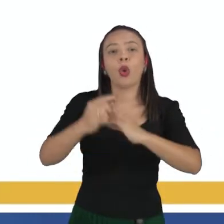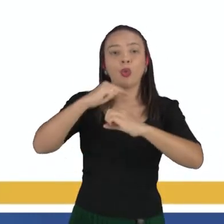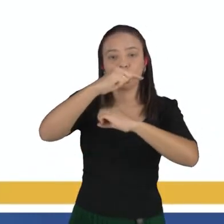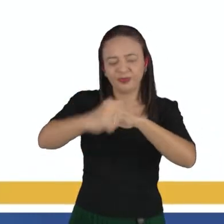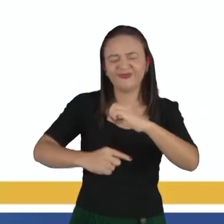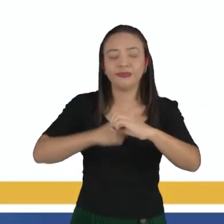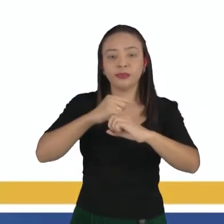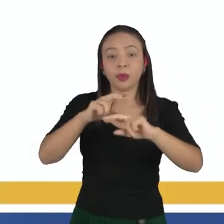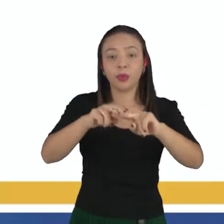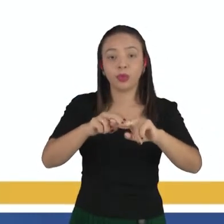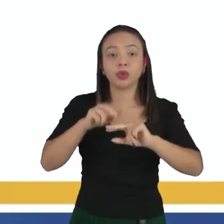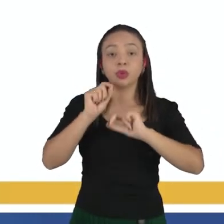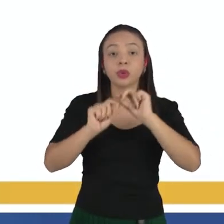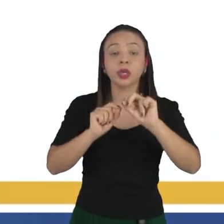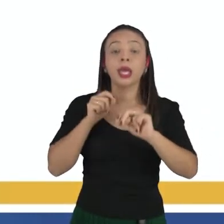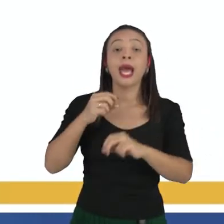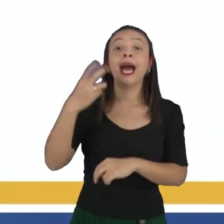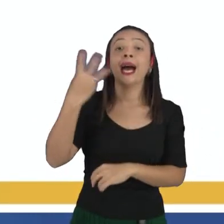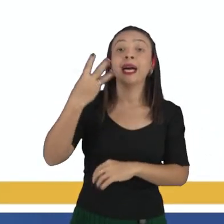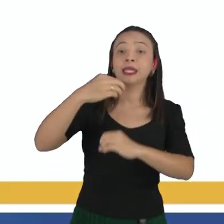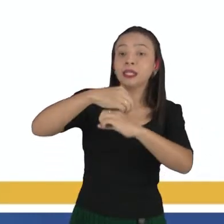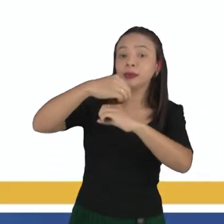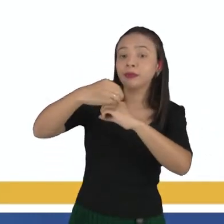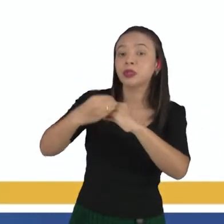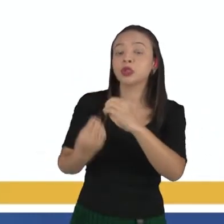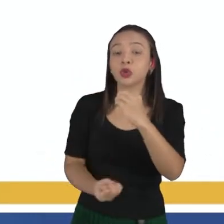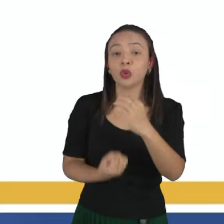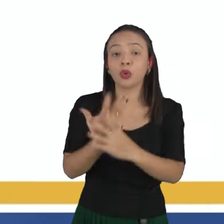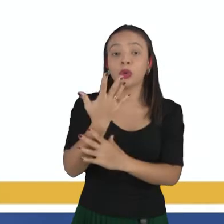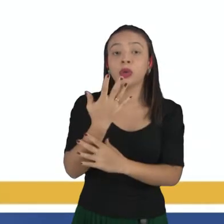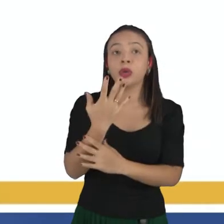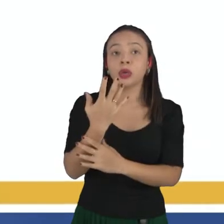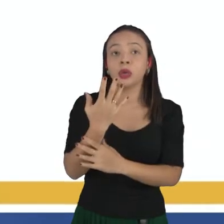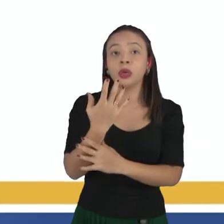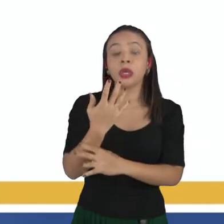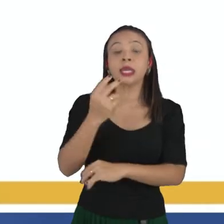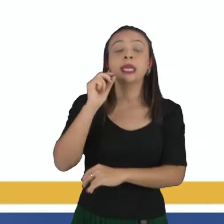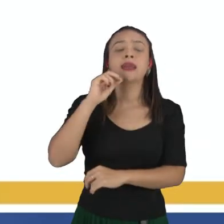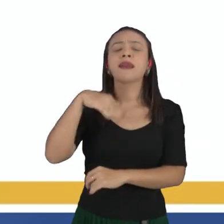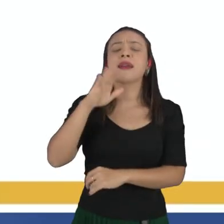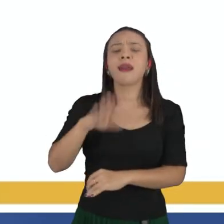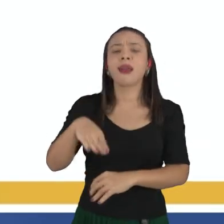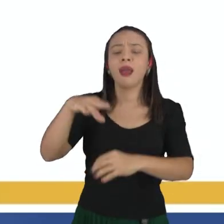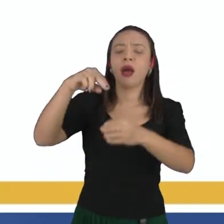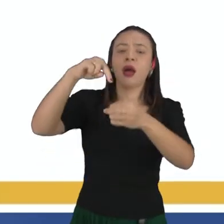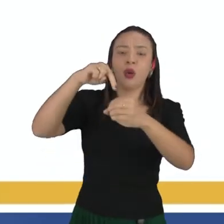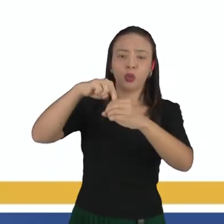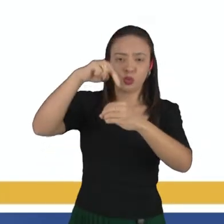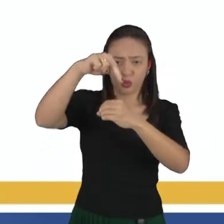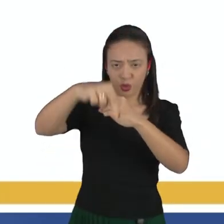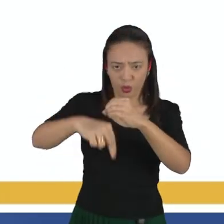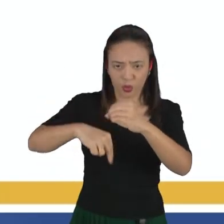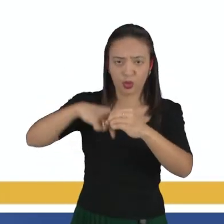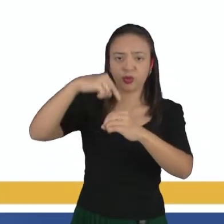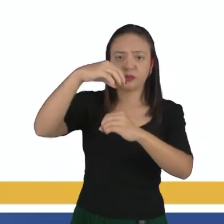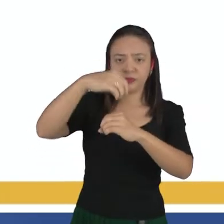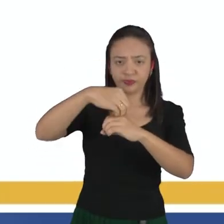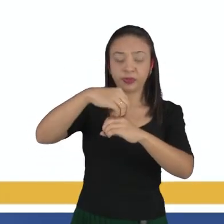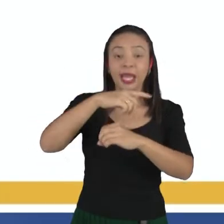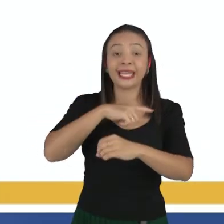partícula, né, a terceira partícula descoberta por ele, subatômica, esses neutros, eles têm como